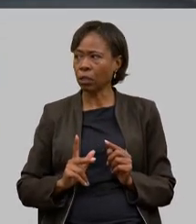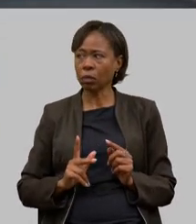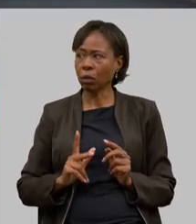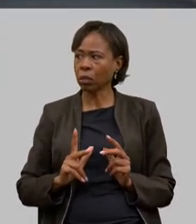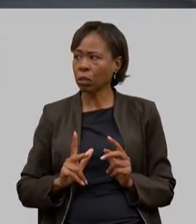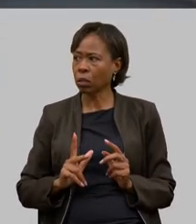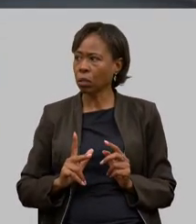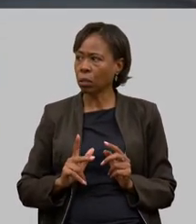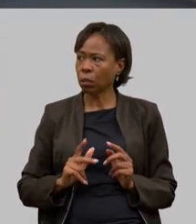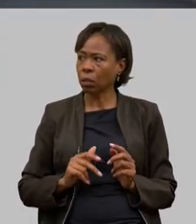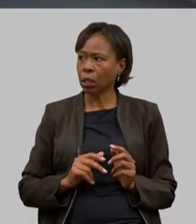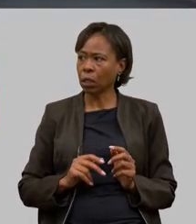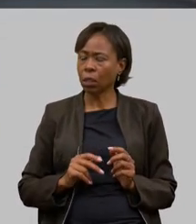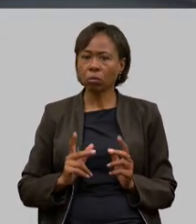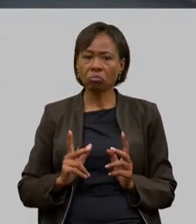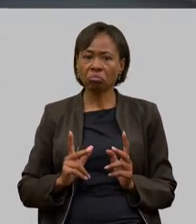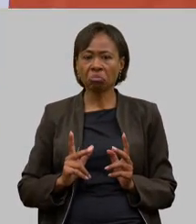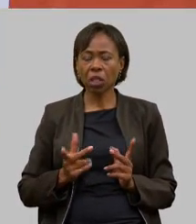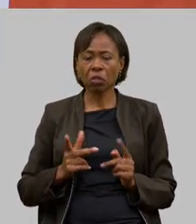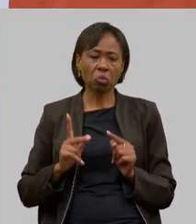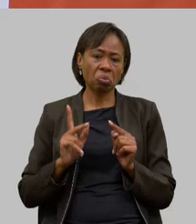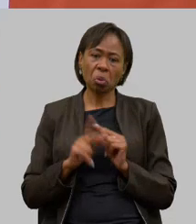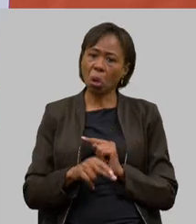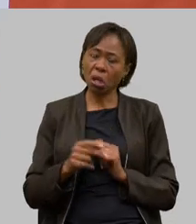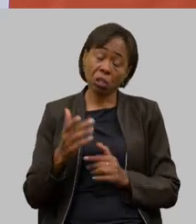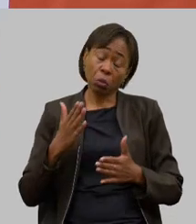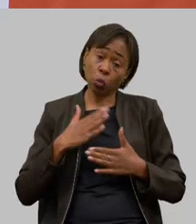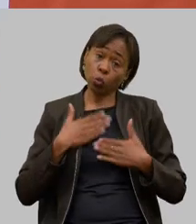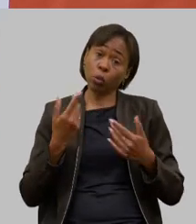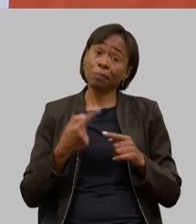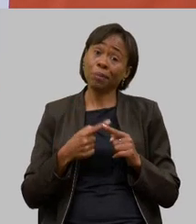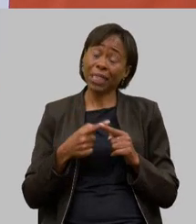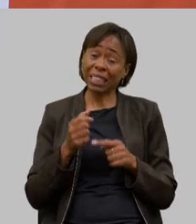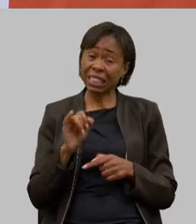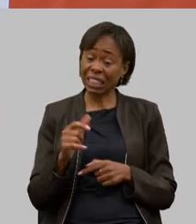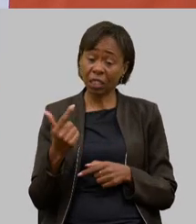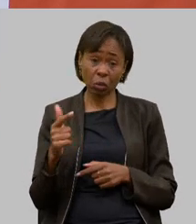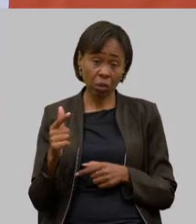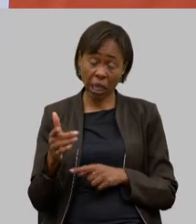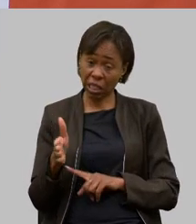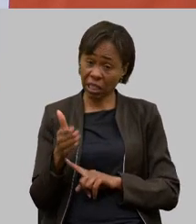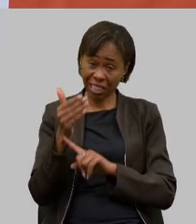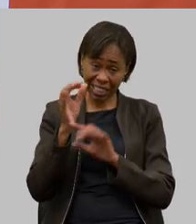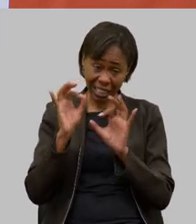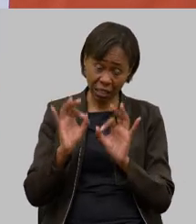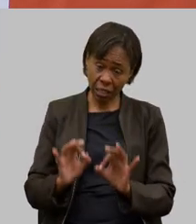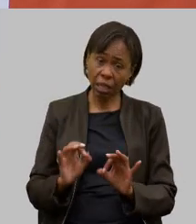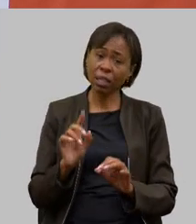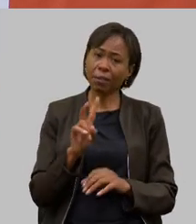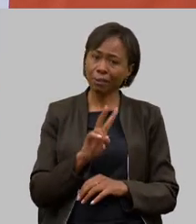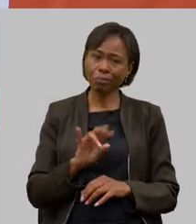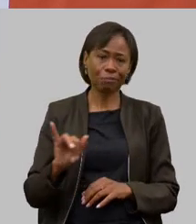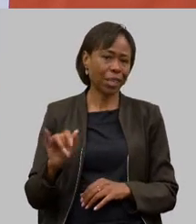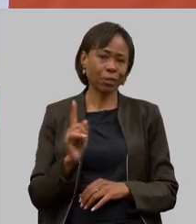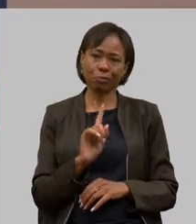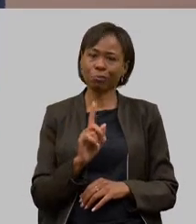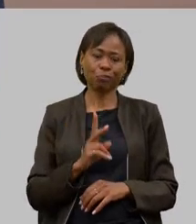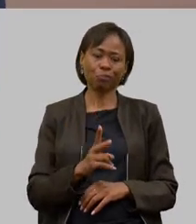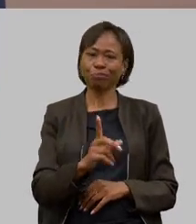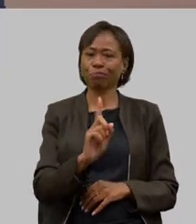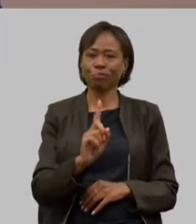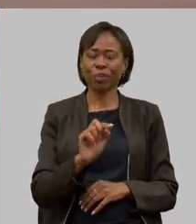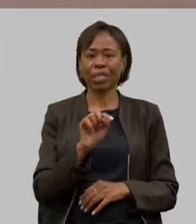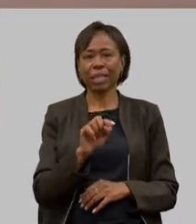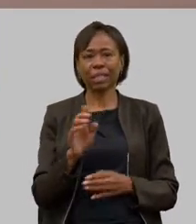tiver manejo e o volume isso vai ficar realmente restrito e não vai poder continuar a ser como essa criação meia boca que eu falo que